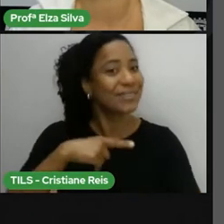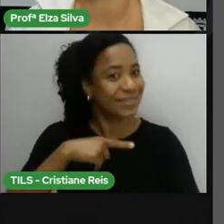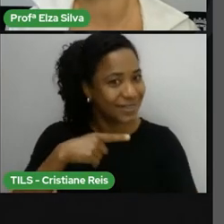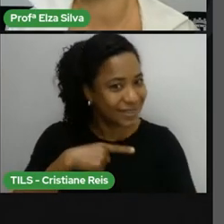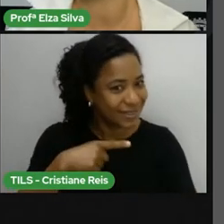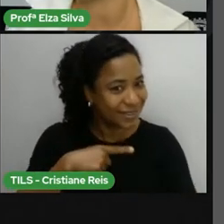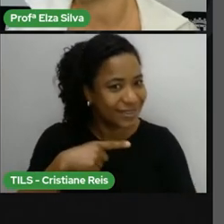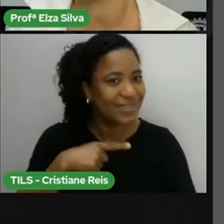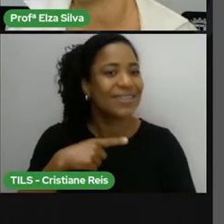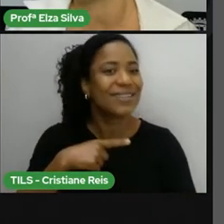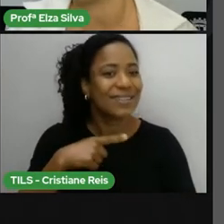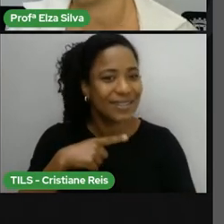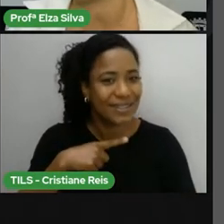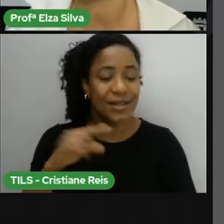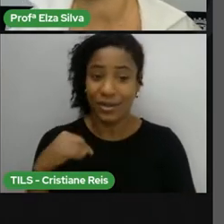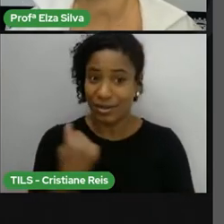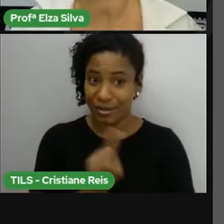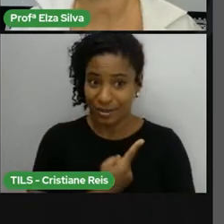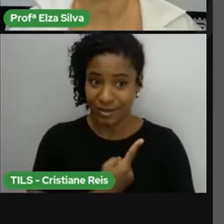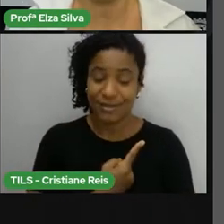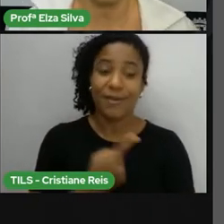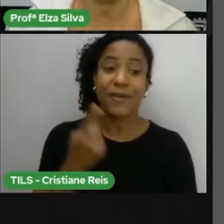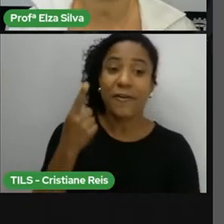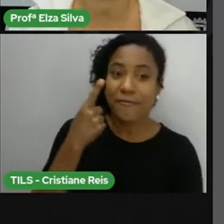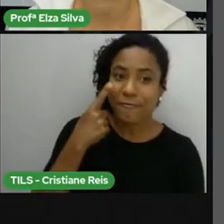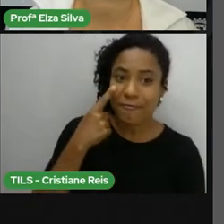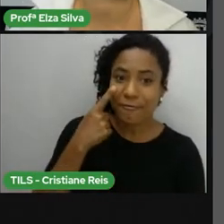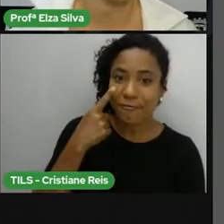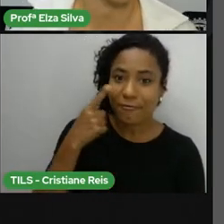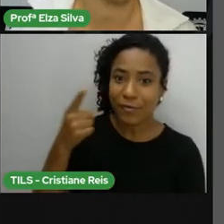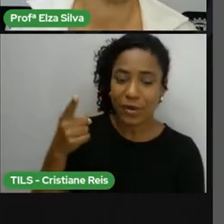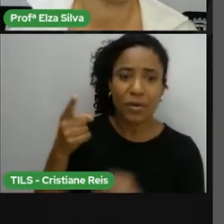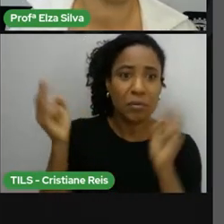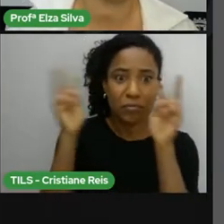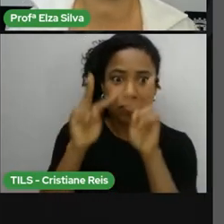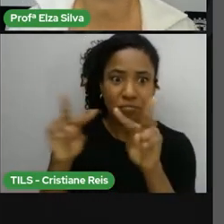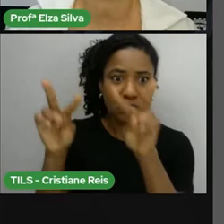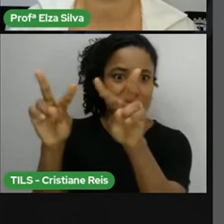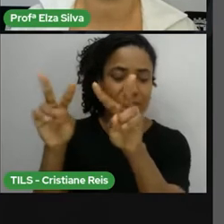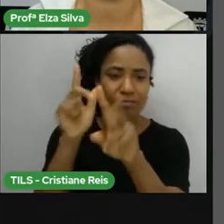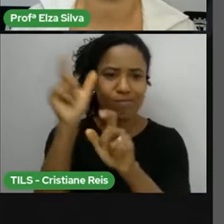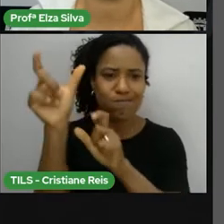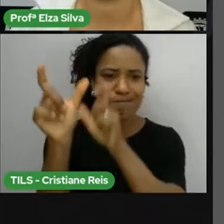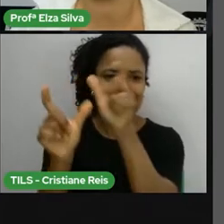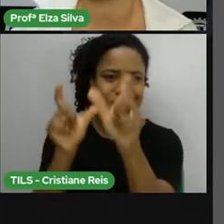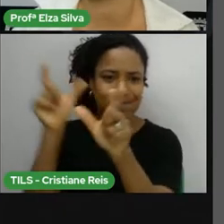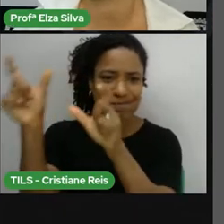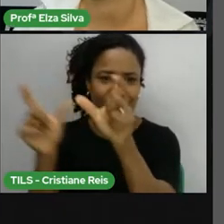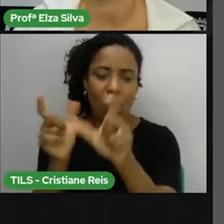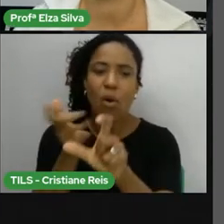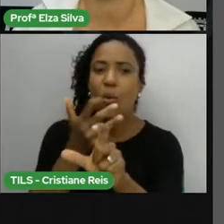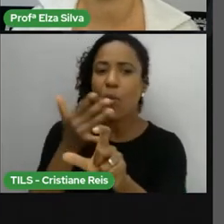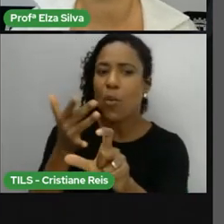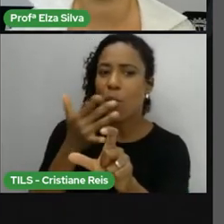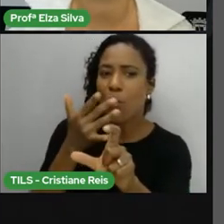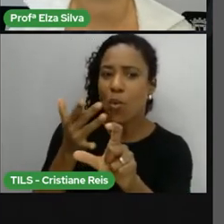Como nós podemos ver, ele é um texto visual. Ele explora cores,